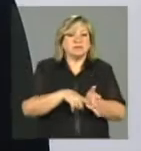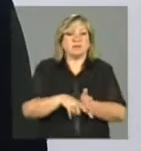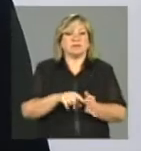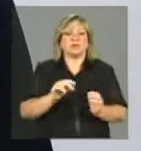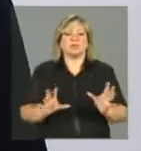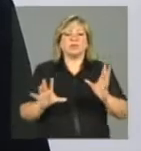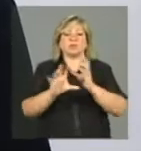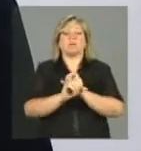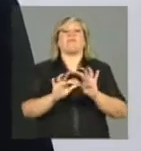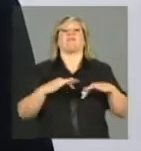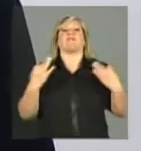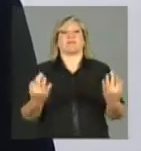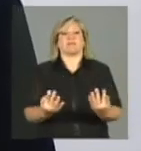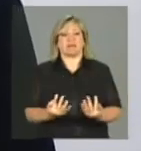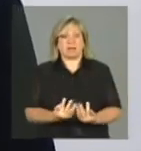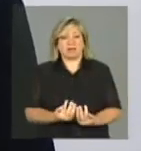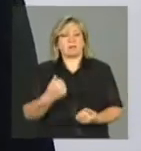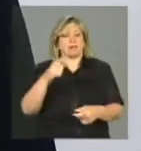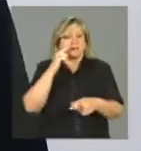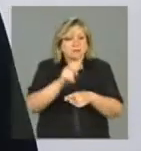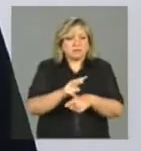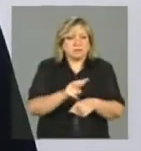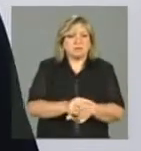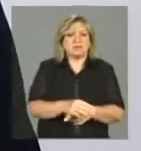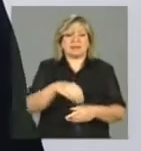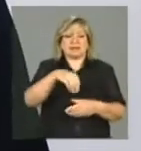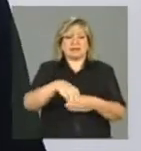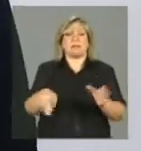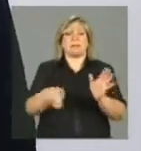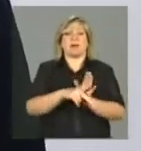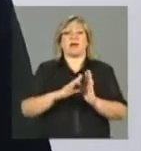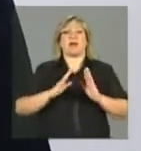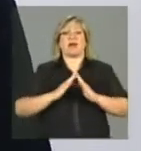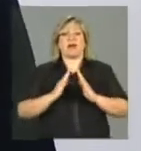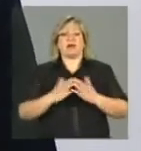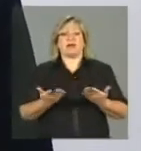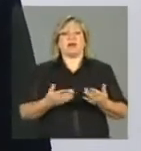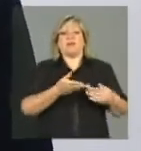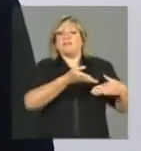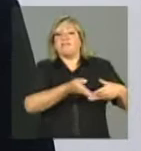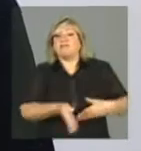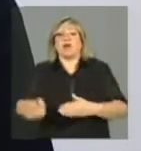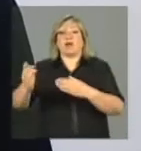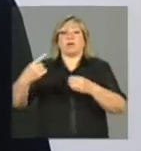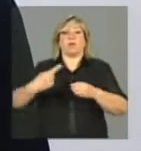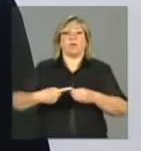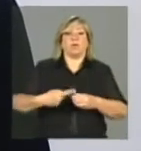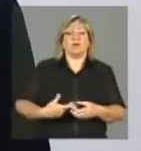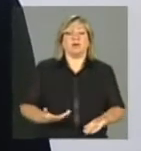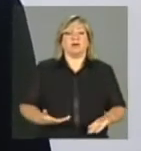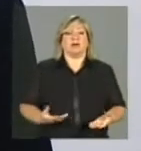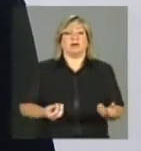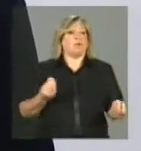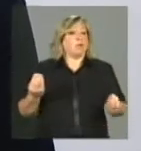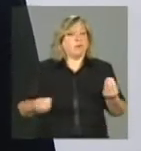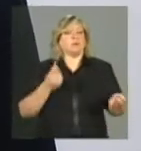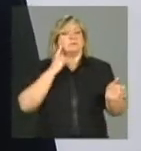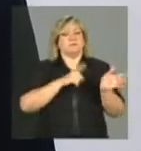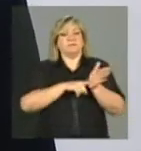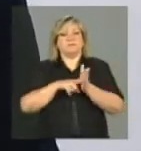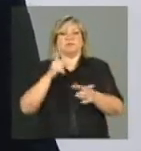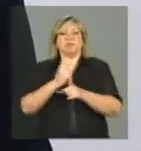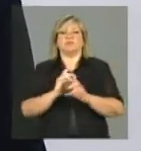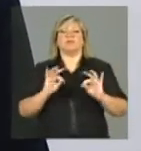número de famílias a ser acompanhada na própria casa. Então, o deslocamento, a localização dessas famílias, ela